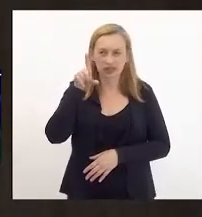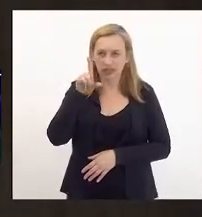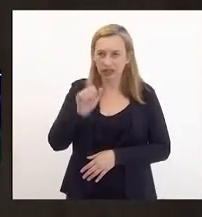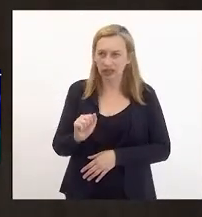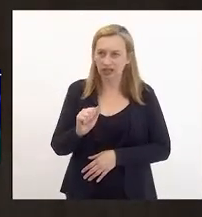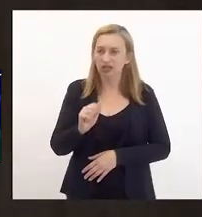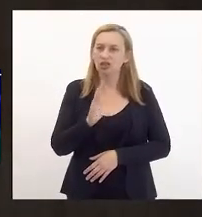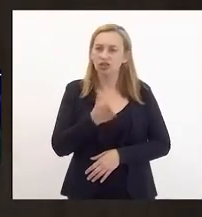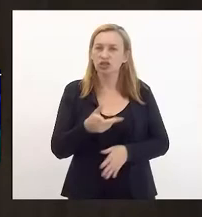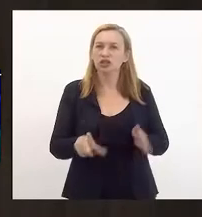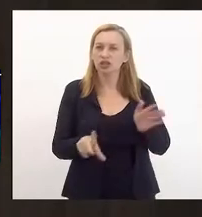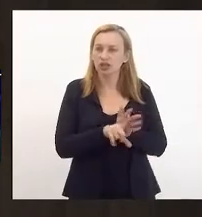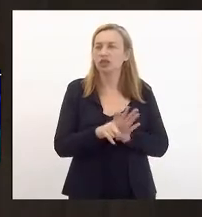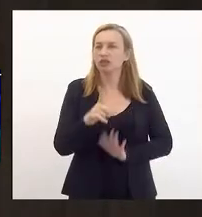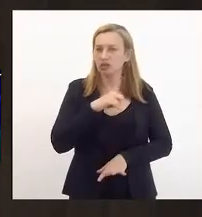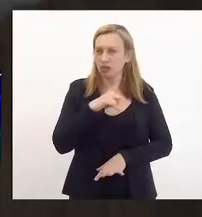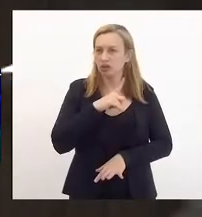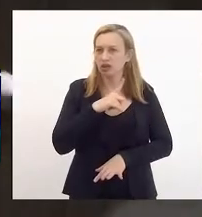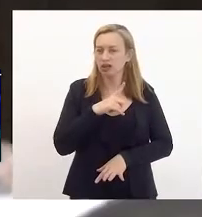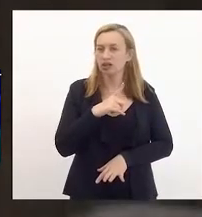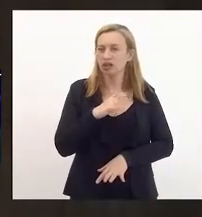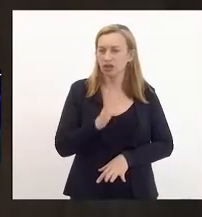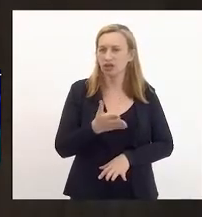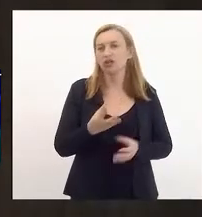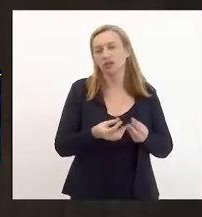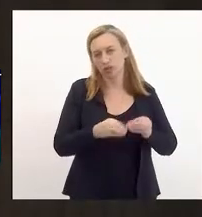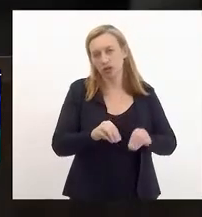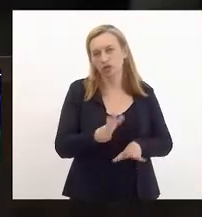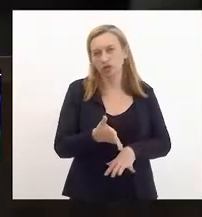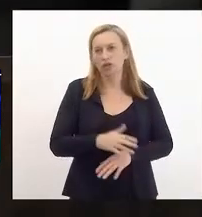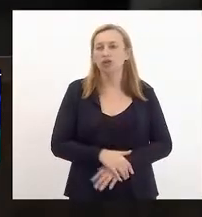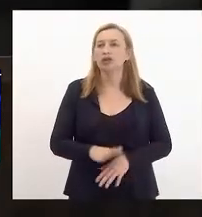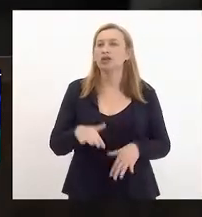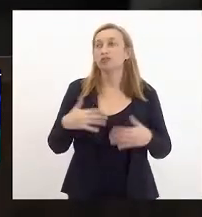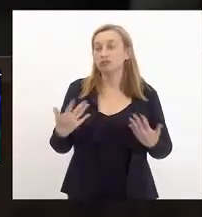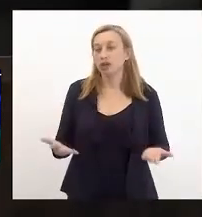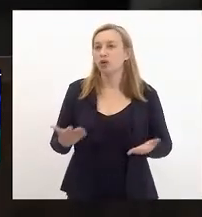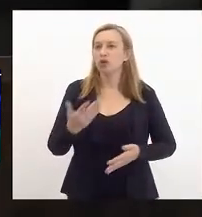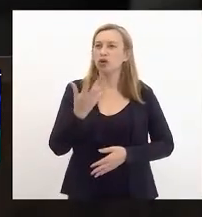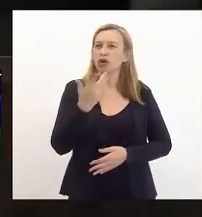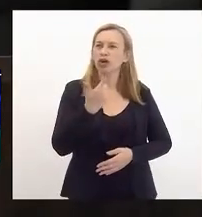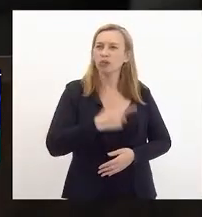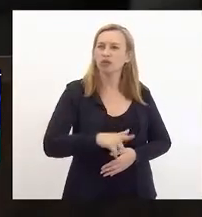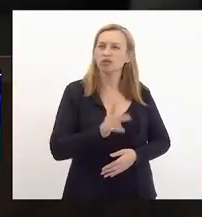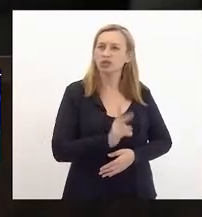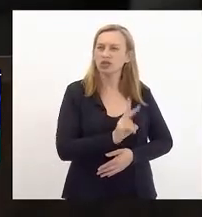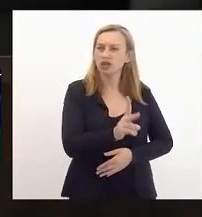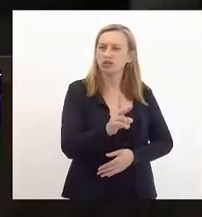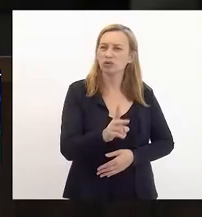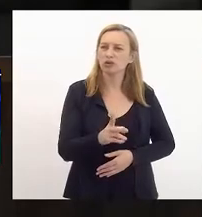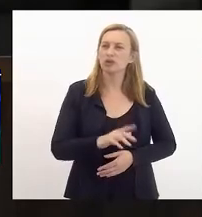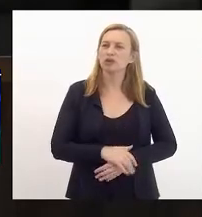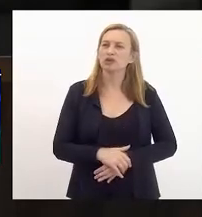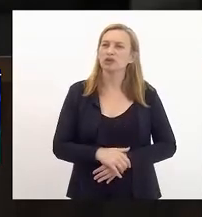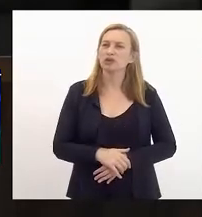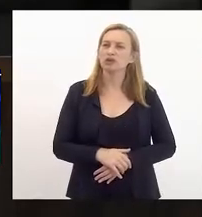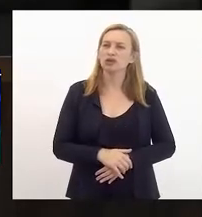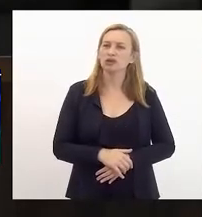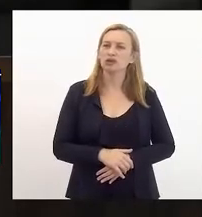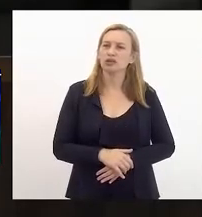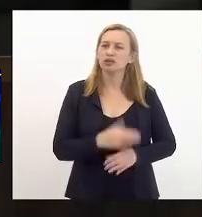Porque já há uma lei em vigor, estaria prejudicada. Então, eu remeto, como sempre aqui, a gente remete à